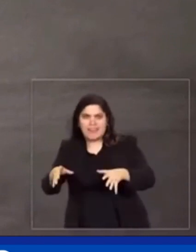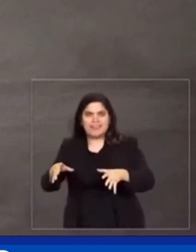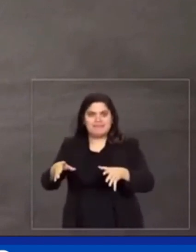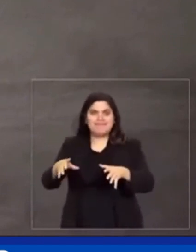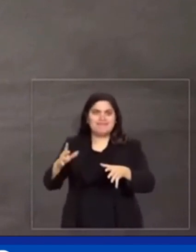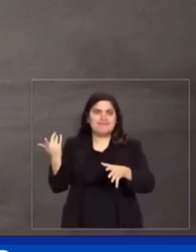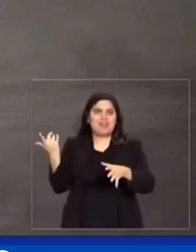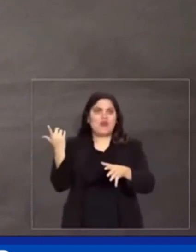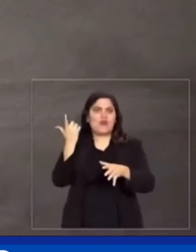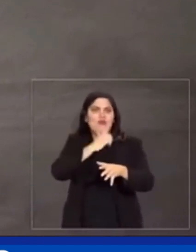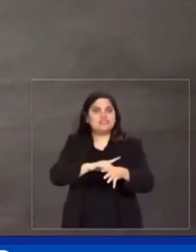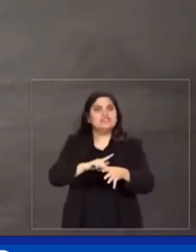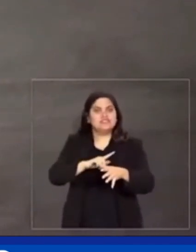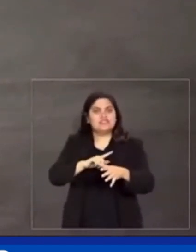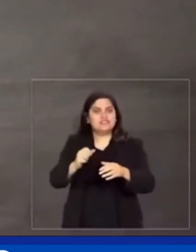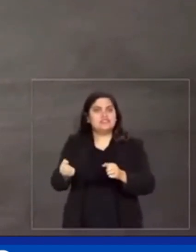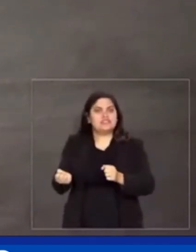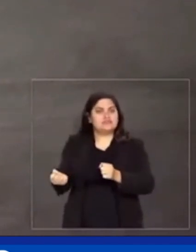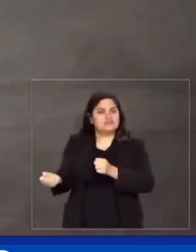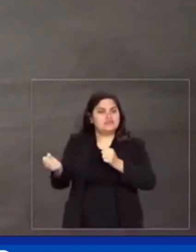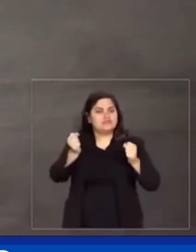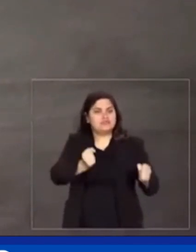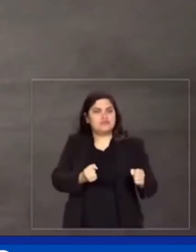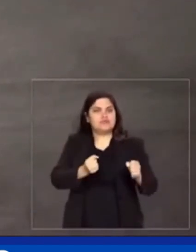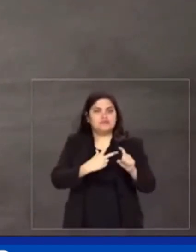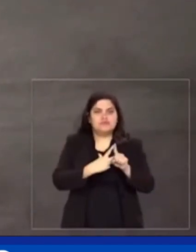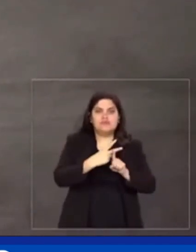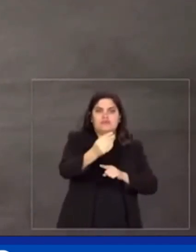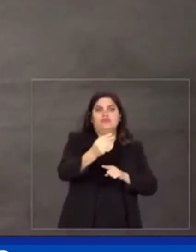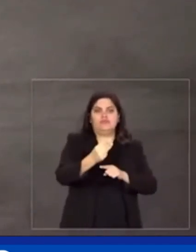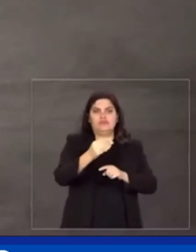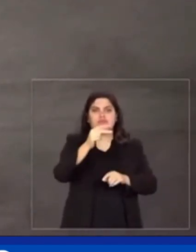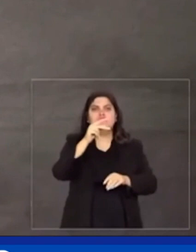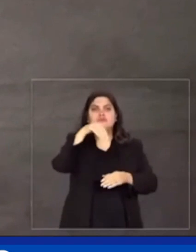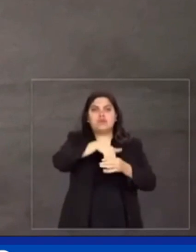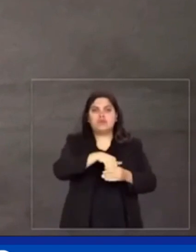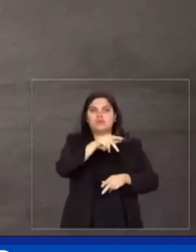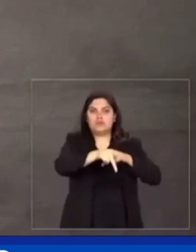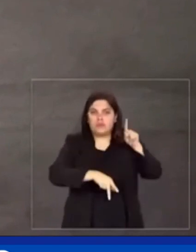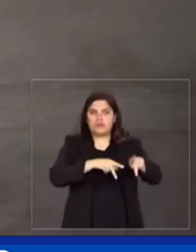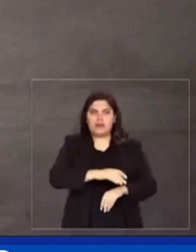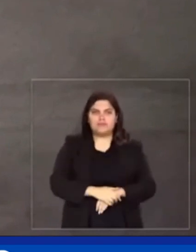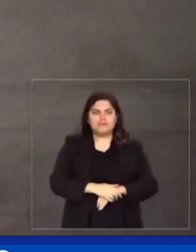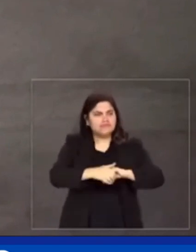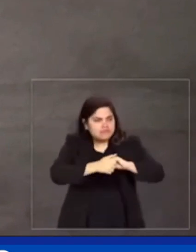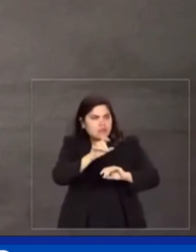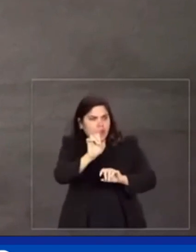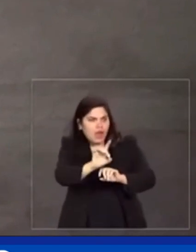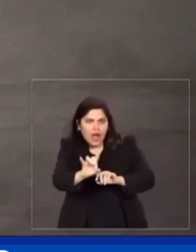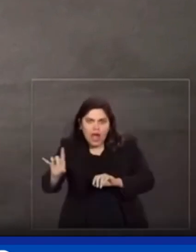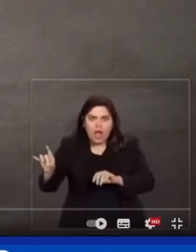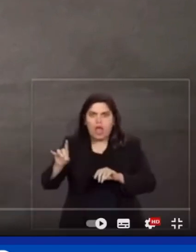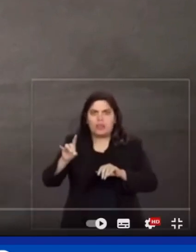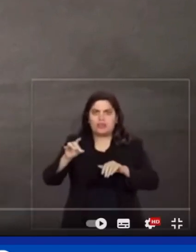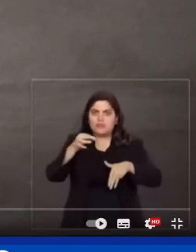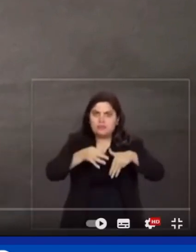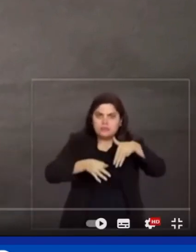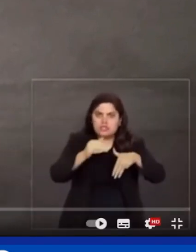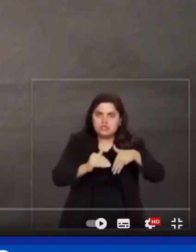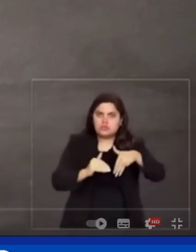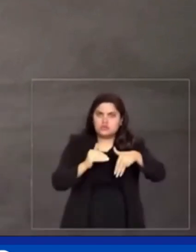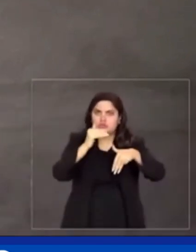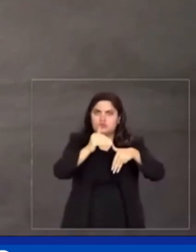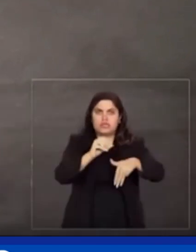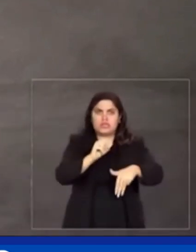fazer valer a soberania do voto popular. Cumprimento a cada ministro e a cada ministra do STF e do TSE